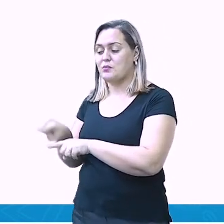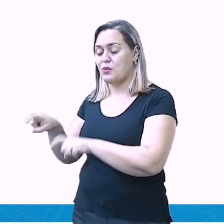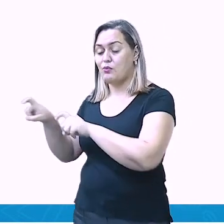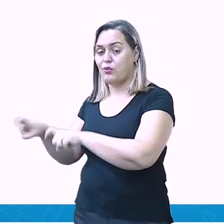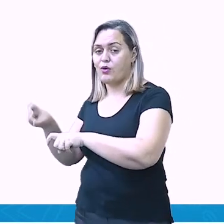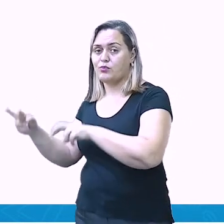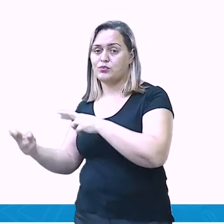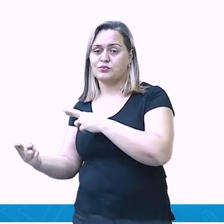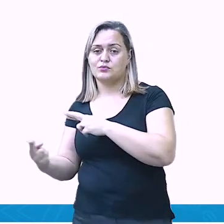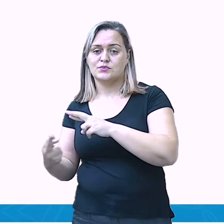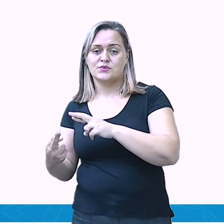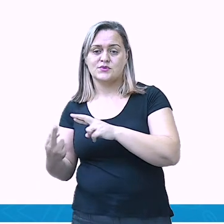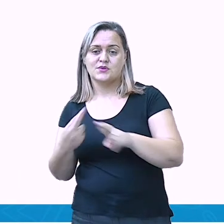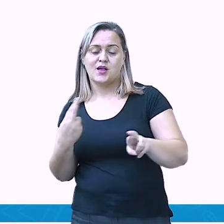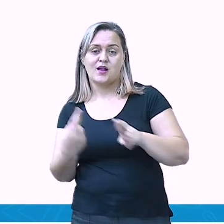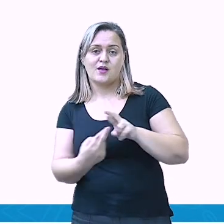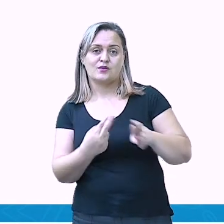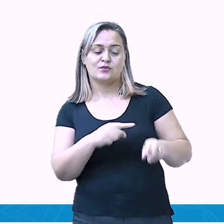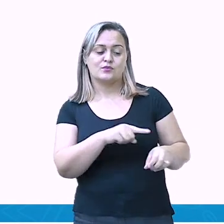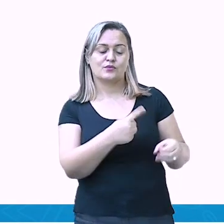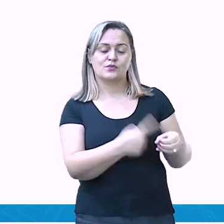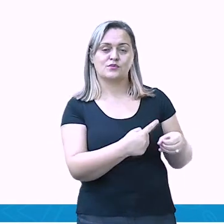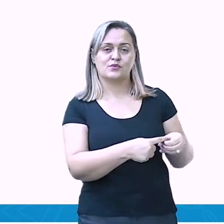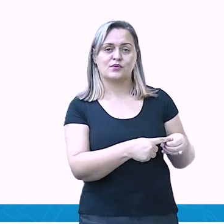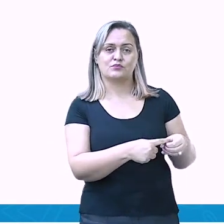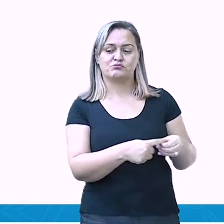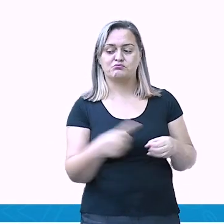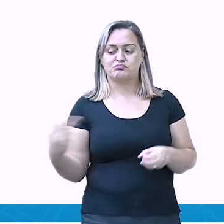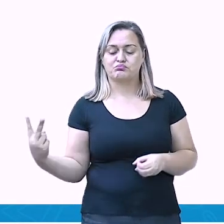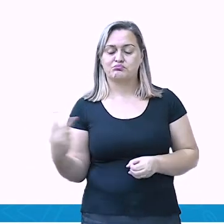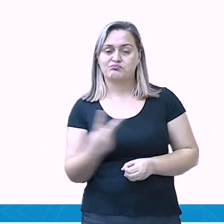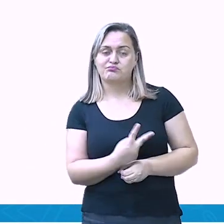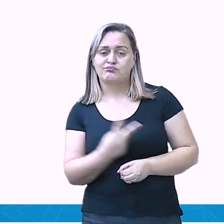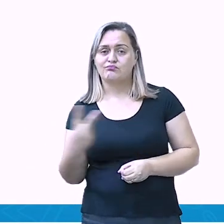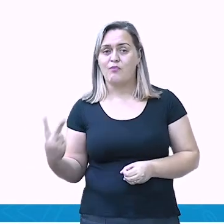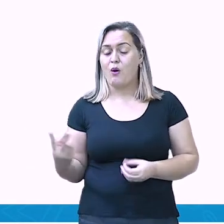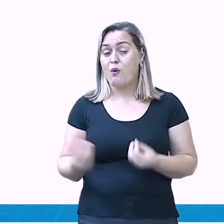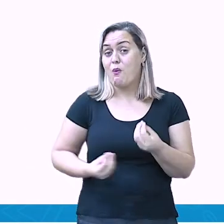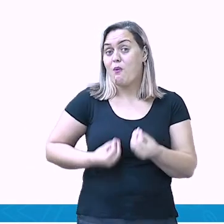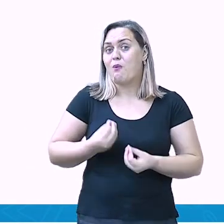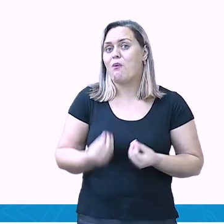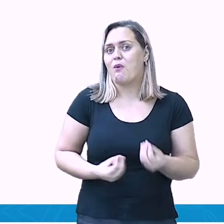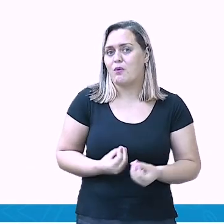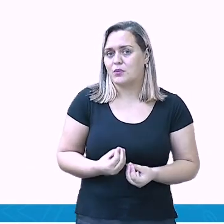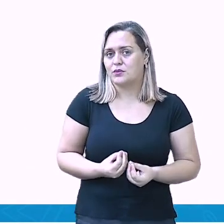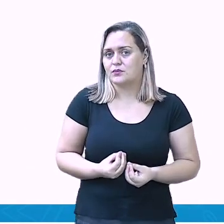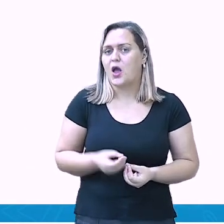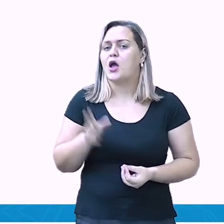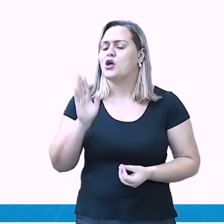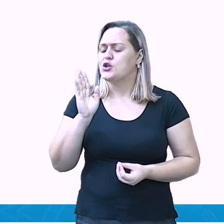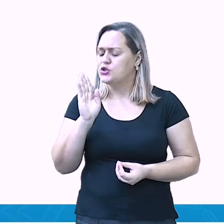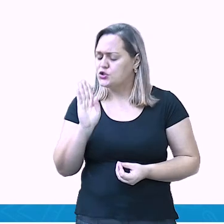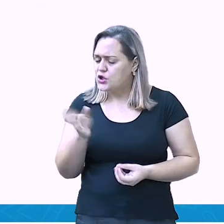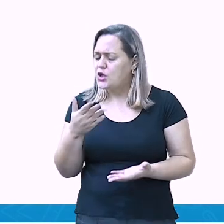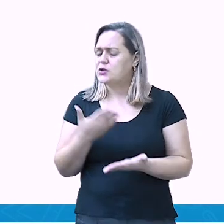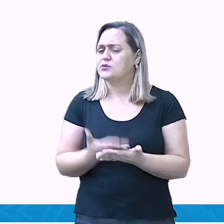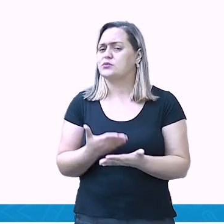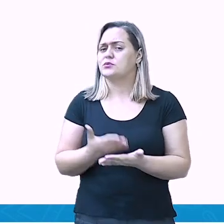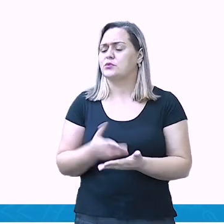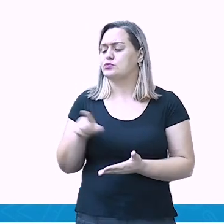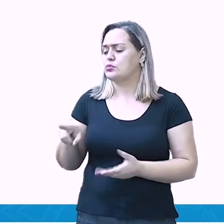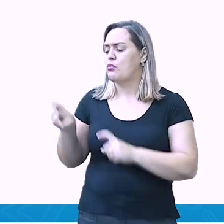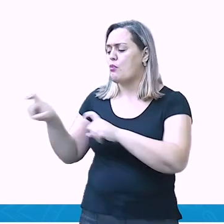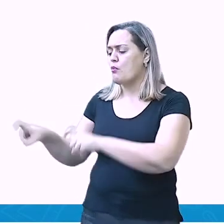fornece alimento para a cidade. É uma das coisas, não mesmo? E a cidade fornece serviços